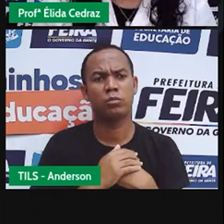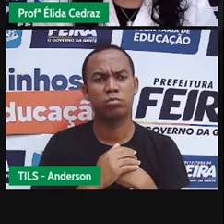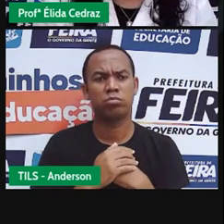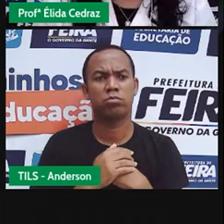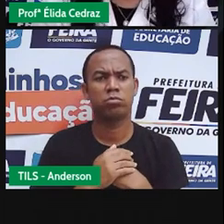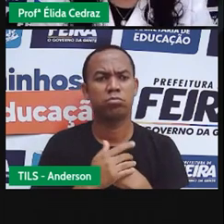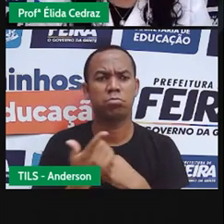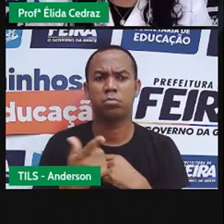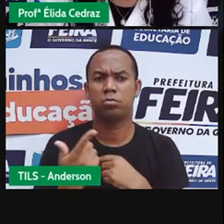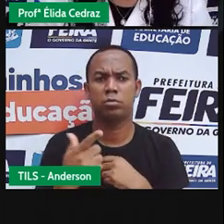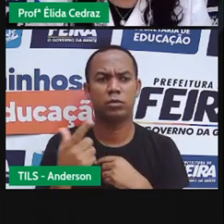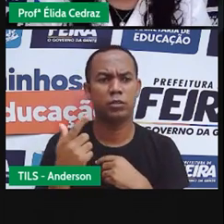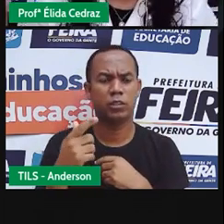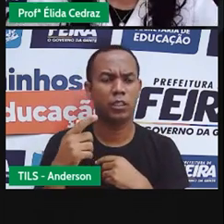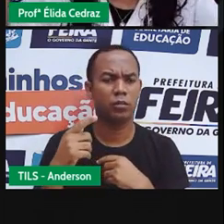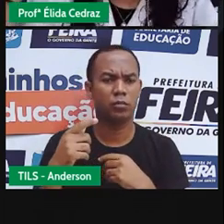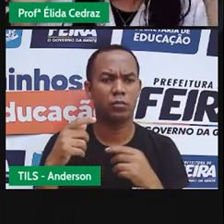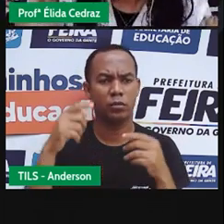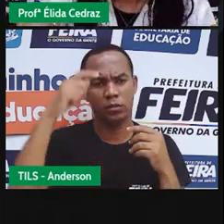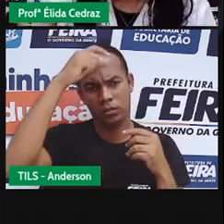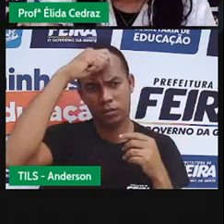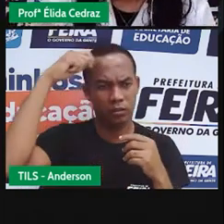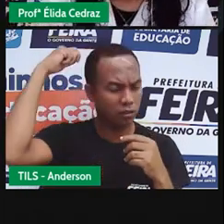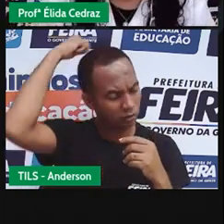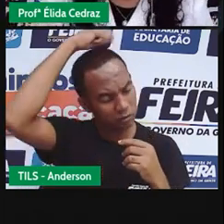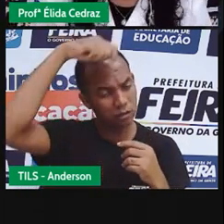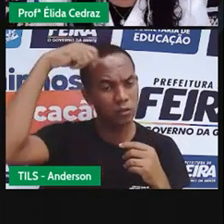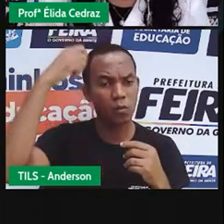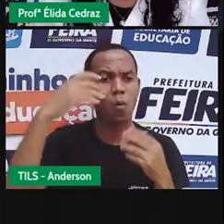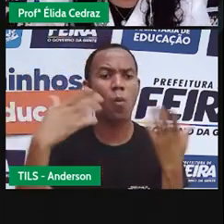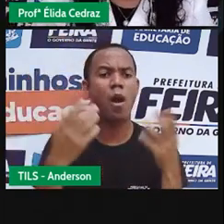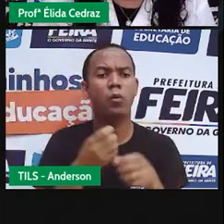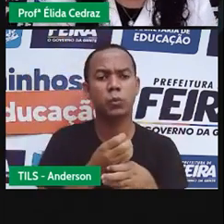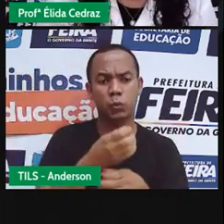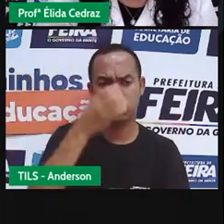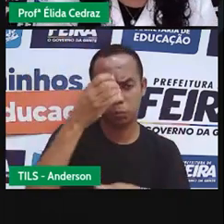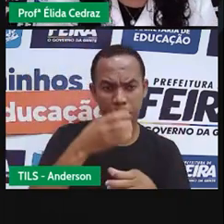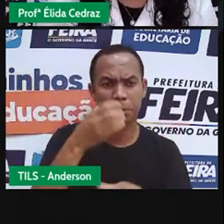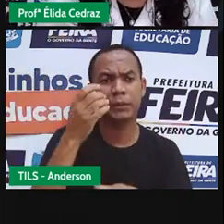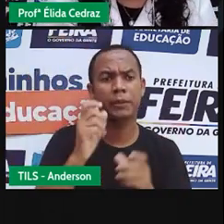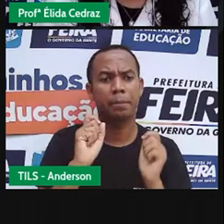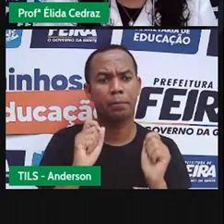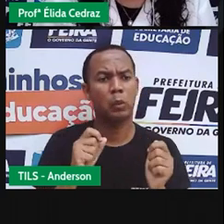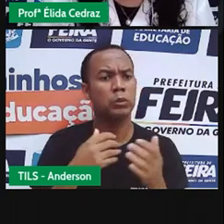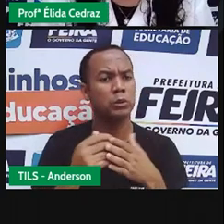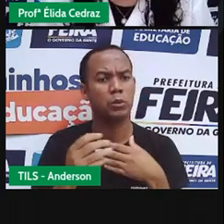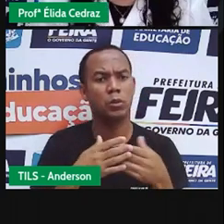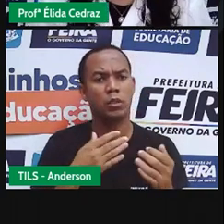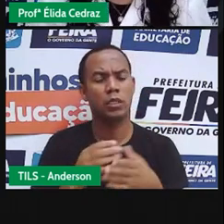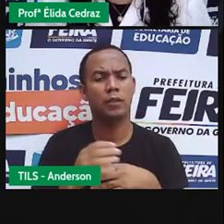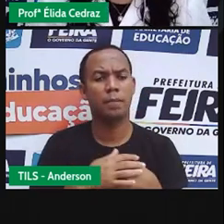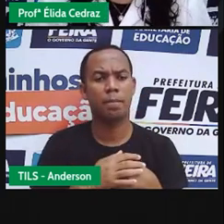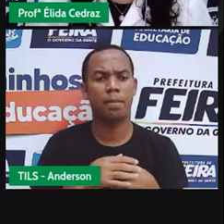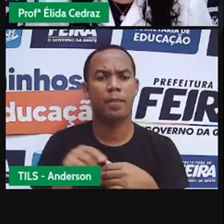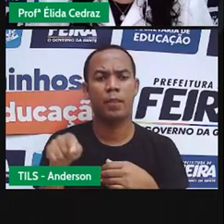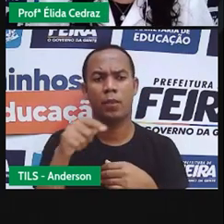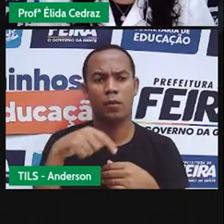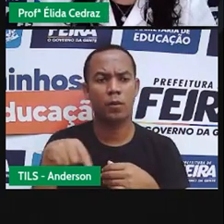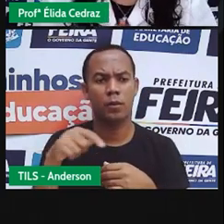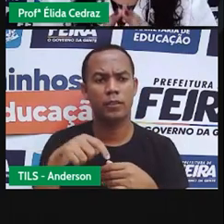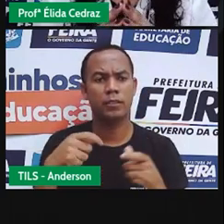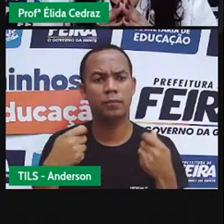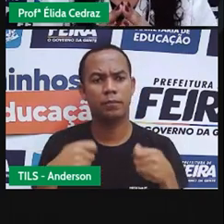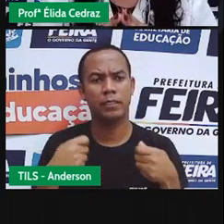proa, não tenho boné, eu tenho lenço, uso lenço. Eu tenho sombrinha, usa sombrinha. A gente precisa se